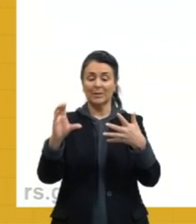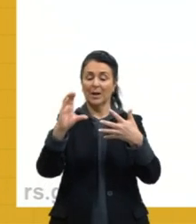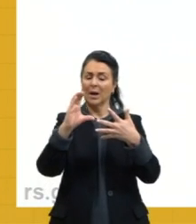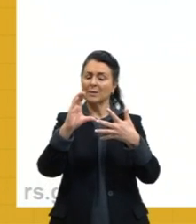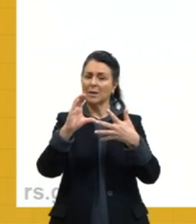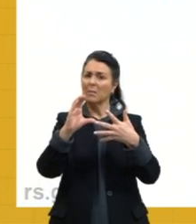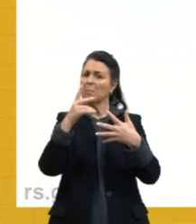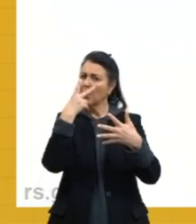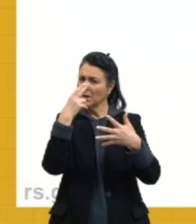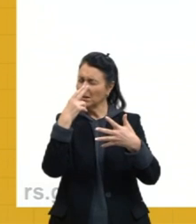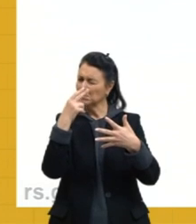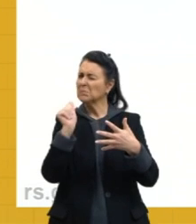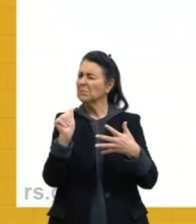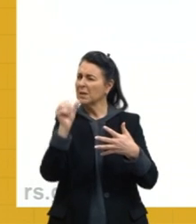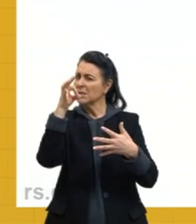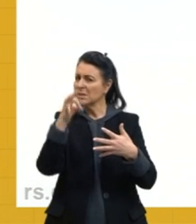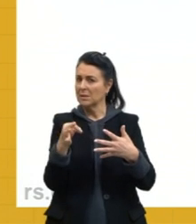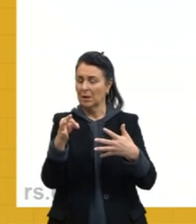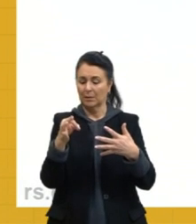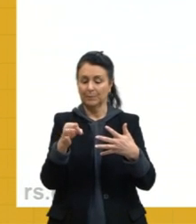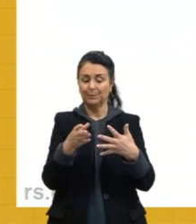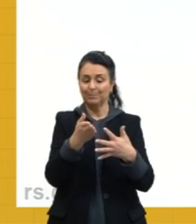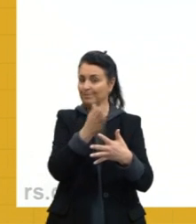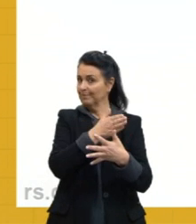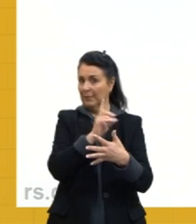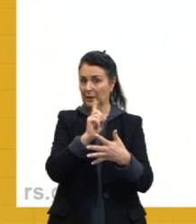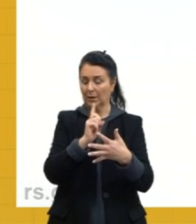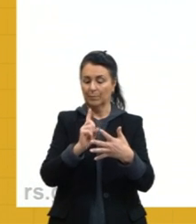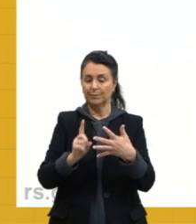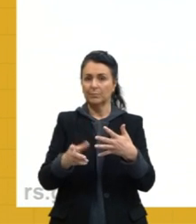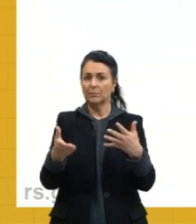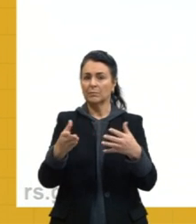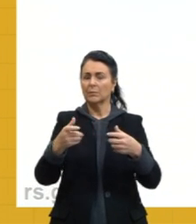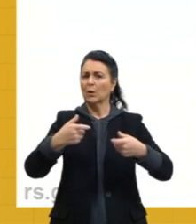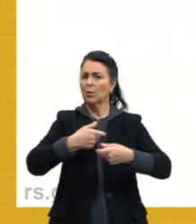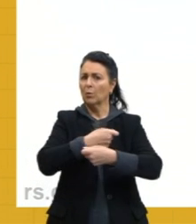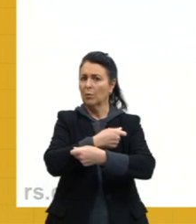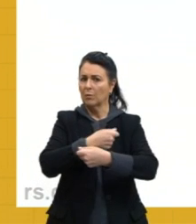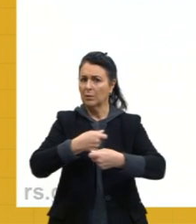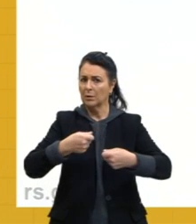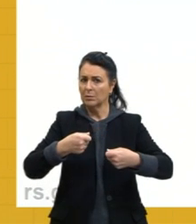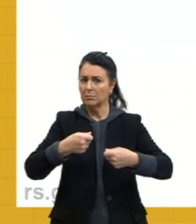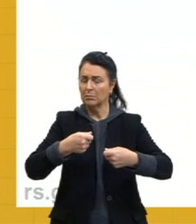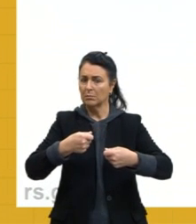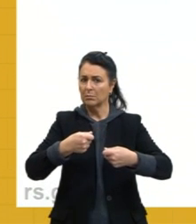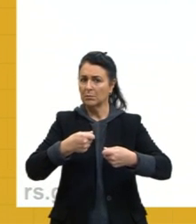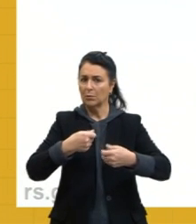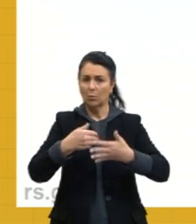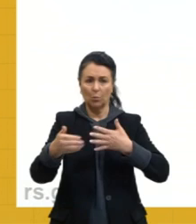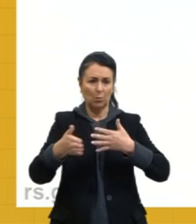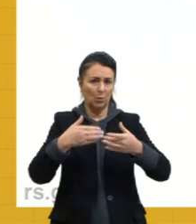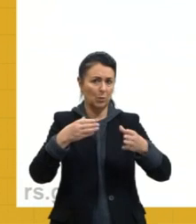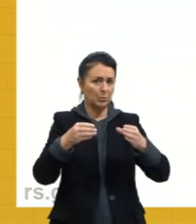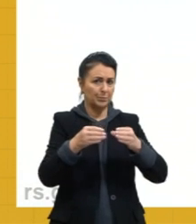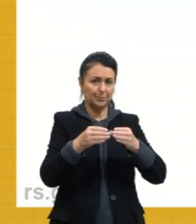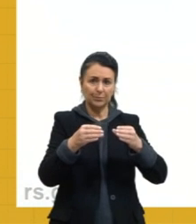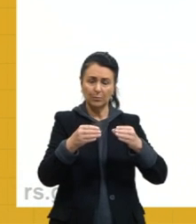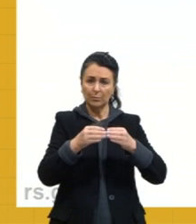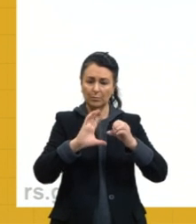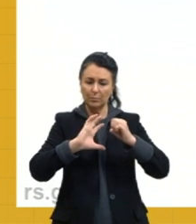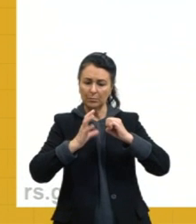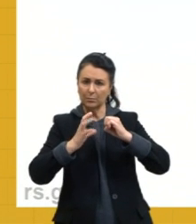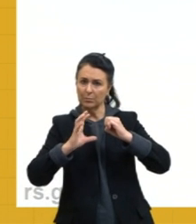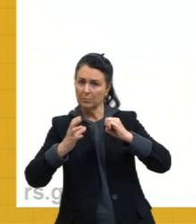mais interessante, mas vamos desconsiderar as demais. Covalente com qualquer dos grupos não carregados da